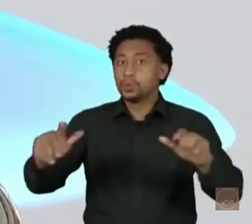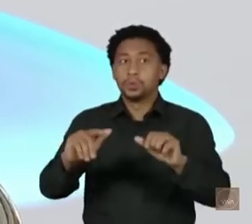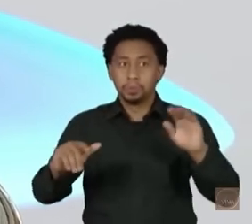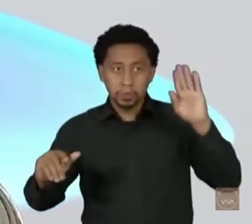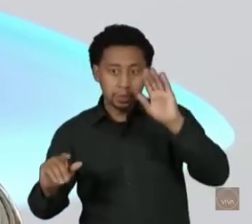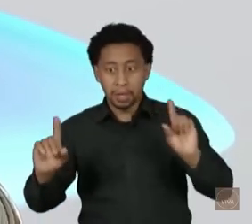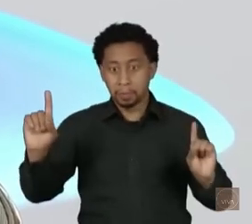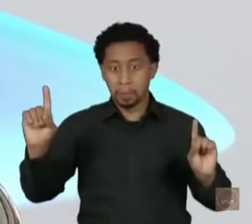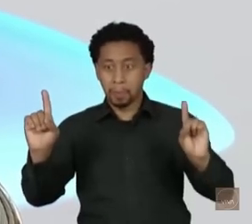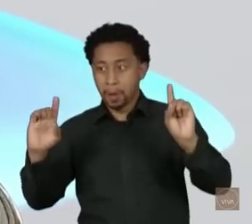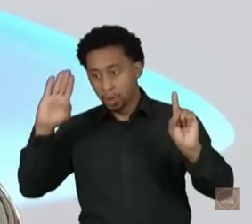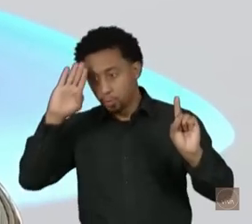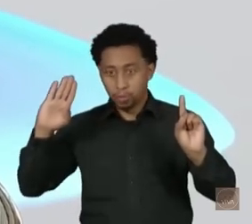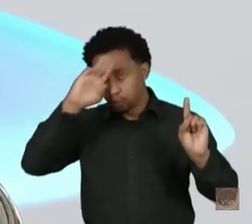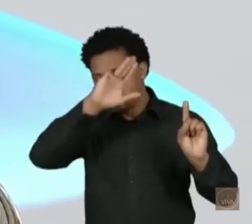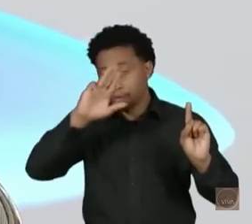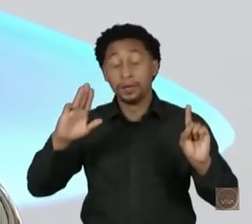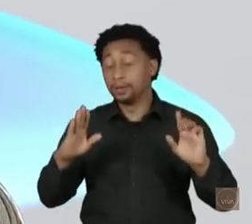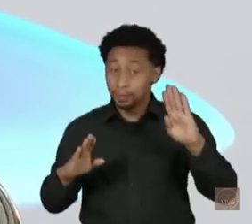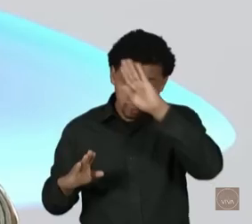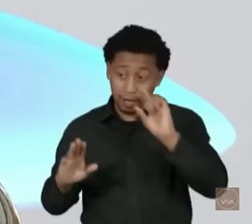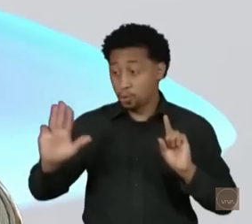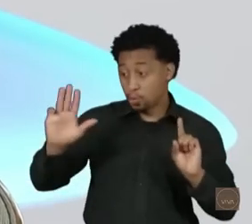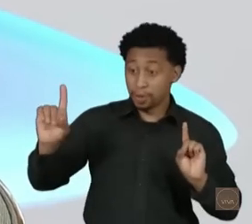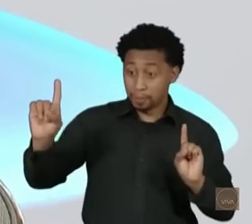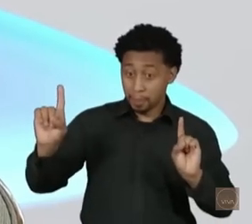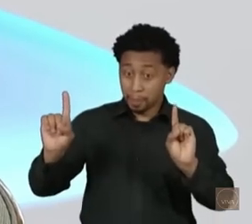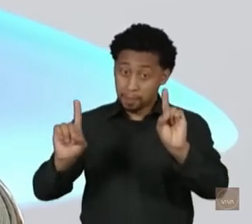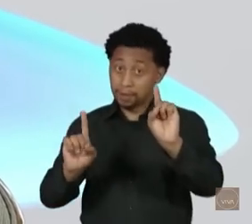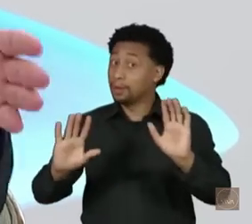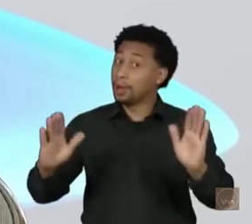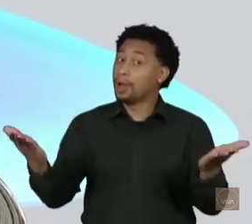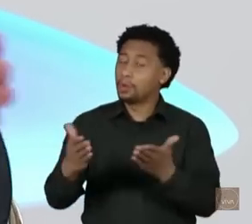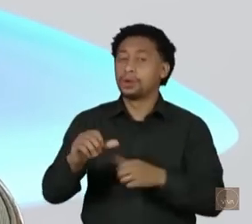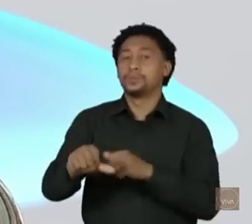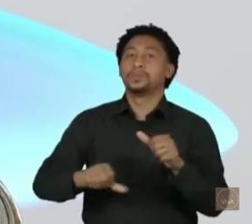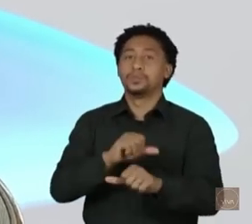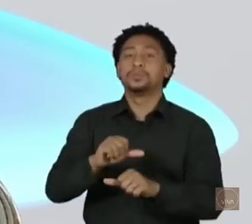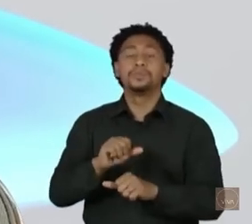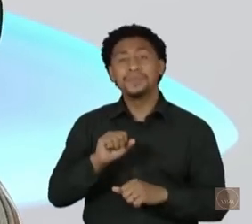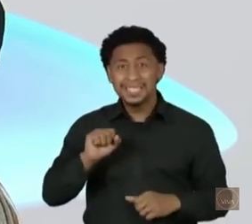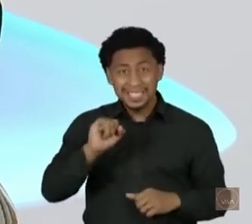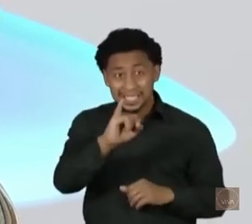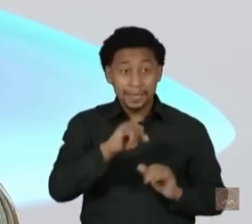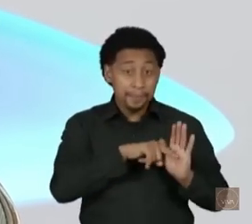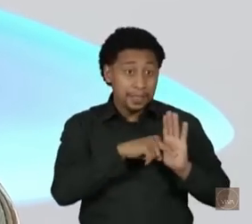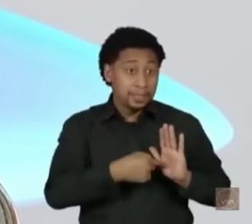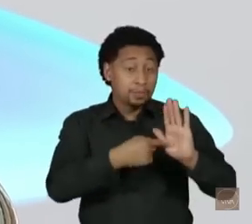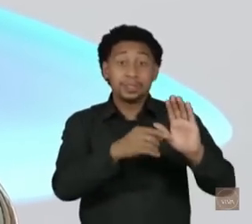não mais, que o Bolsonaro está crescendo e tal. Aí ele diminui um pouco. Como isso está acontecendo agora, se não publicar outra pesquisa, ele vai.